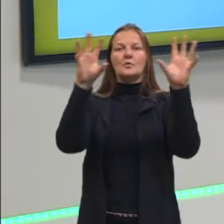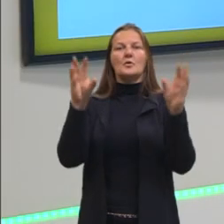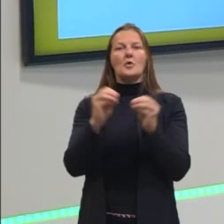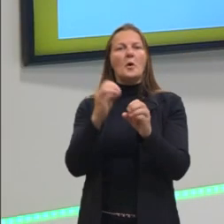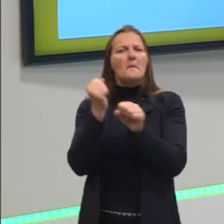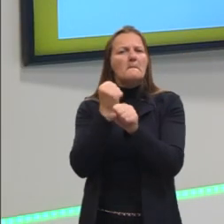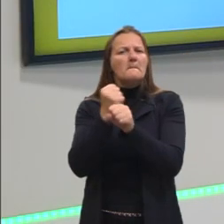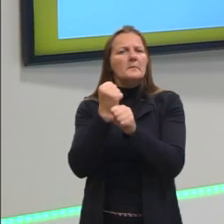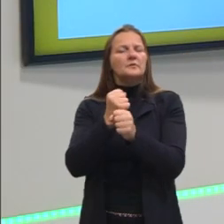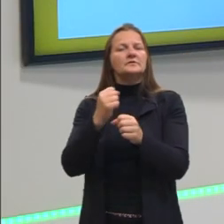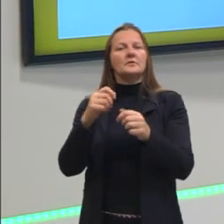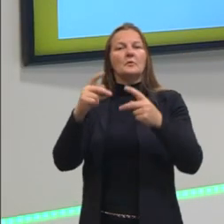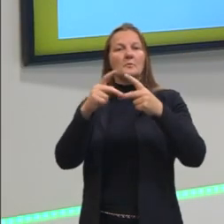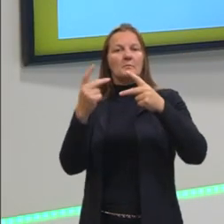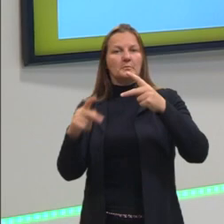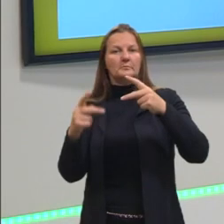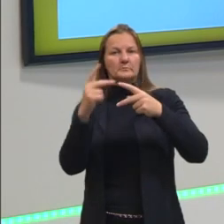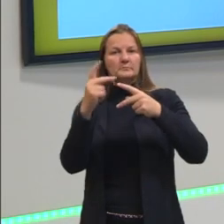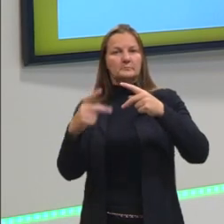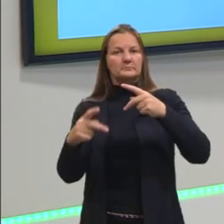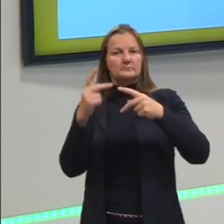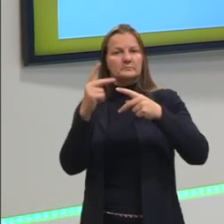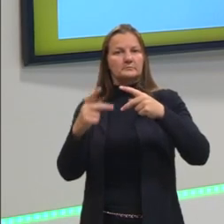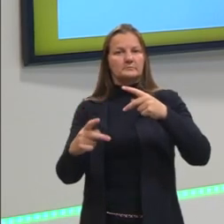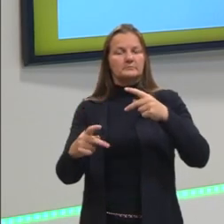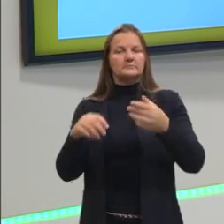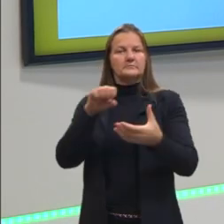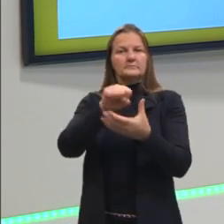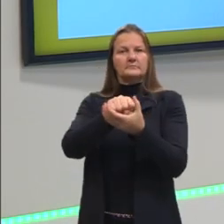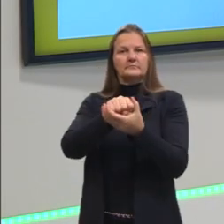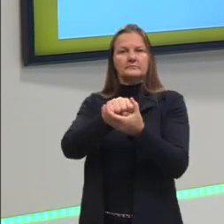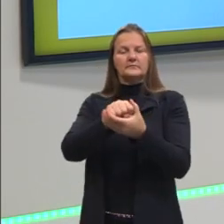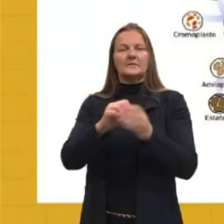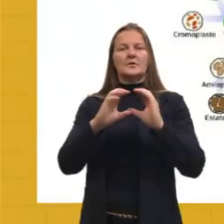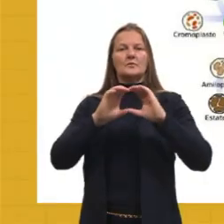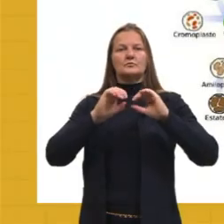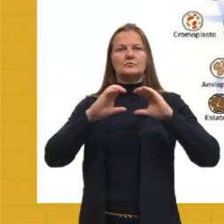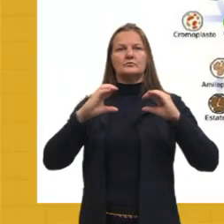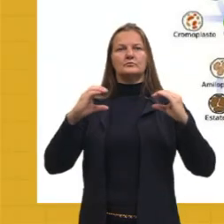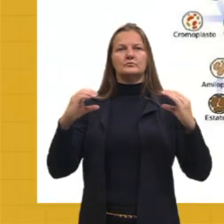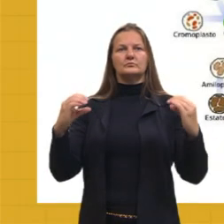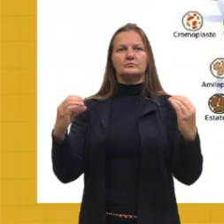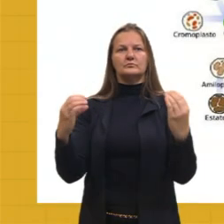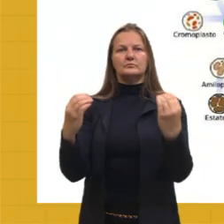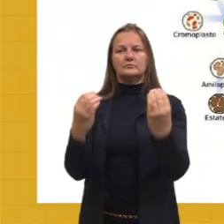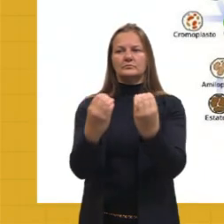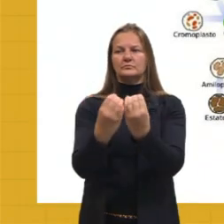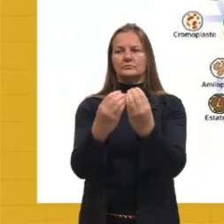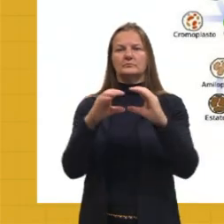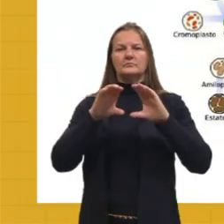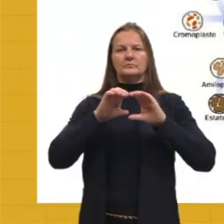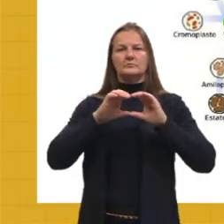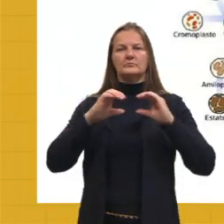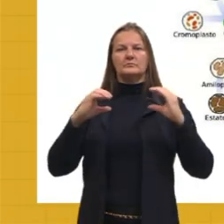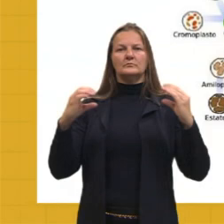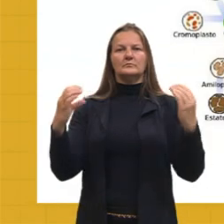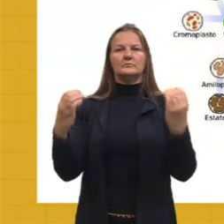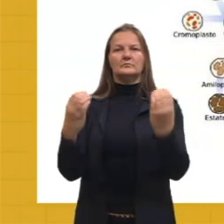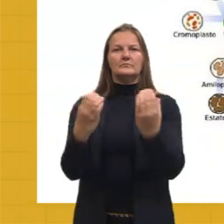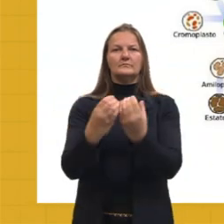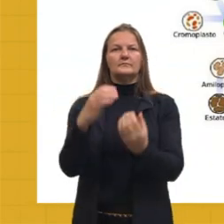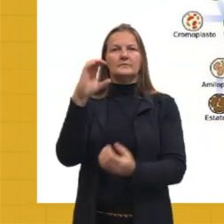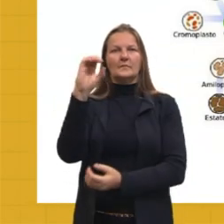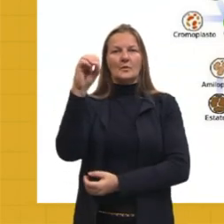de proteínas. Depois, o complexo de Golgi. Ó, ele é responsável,